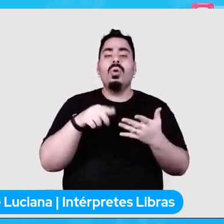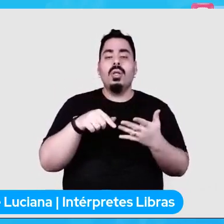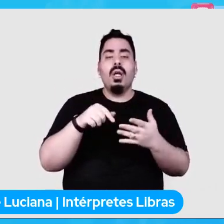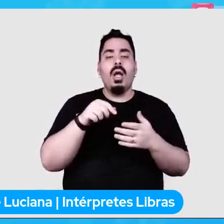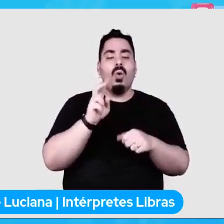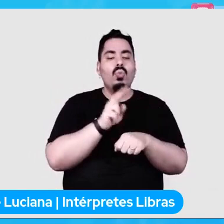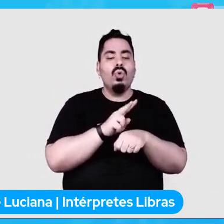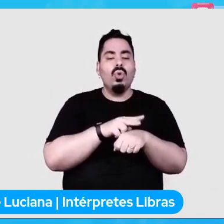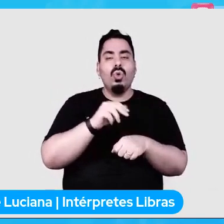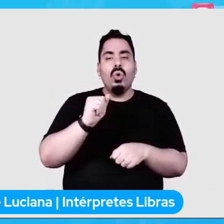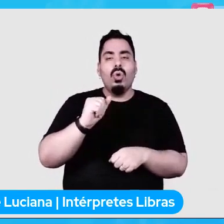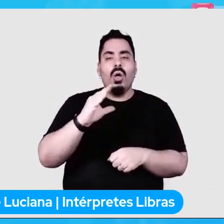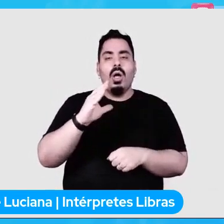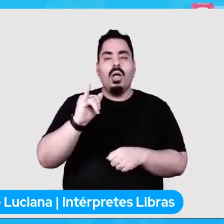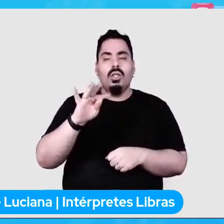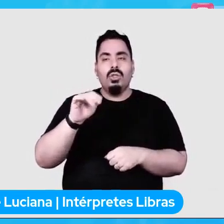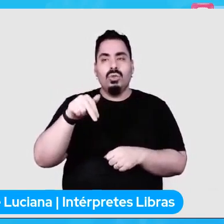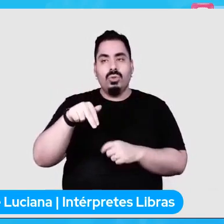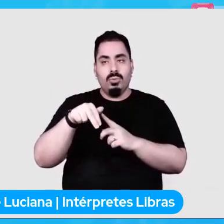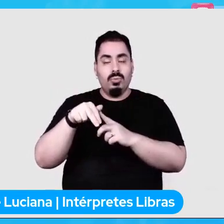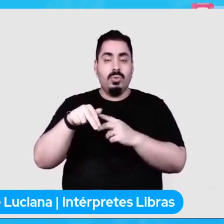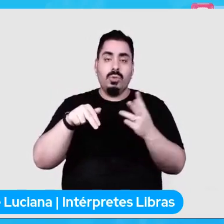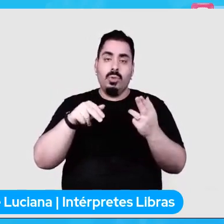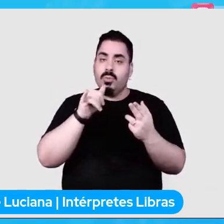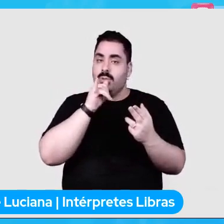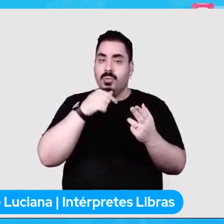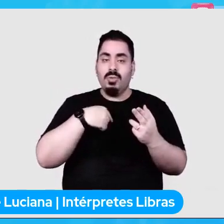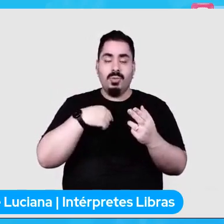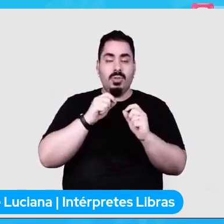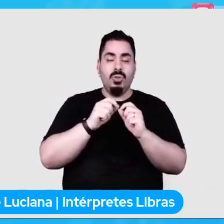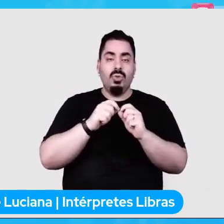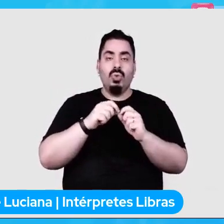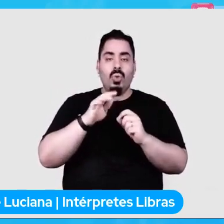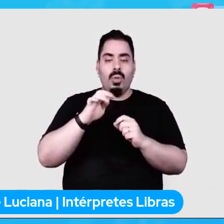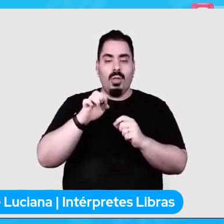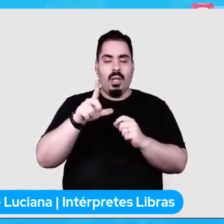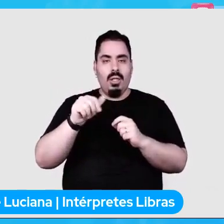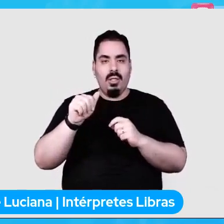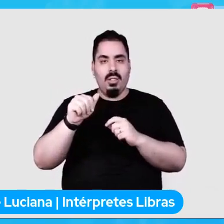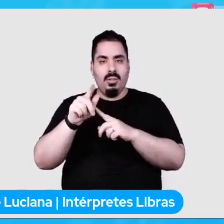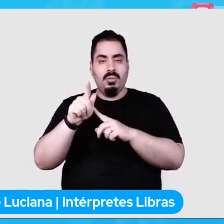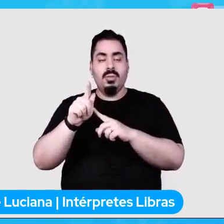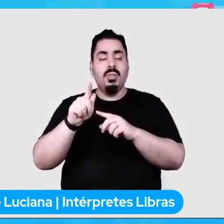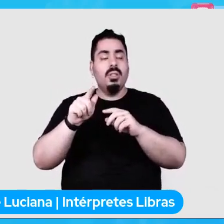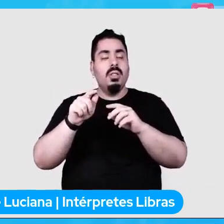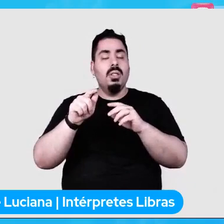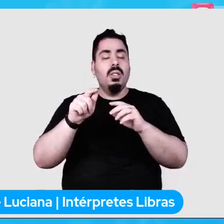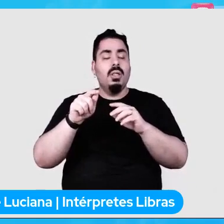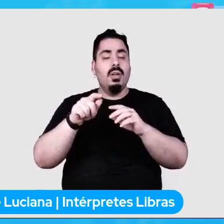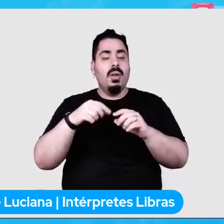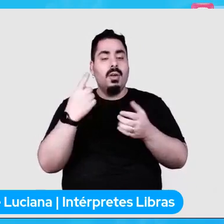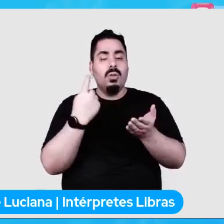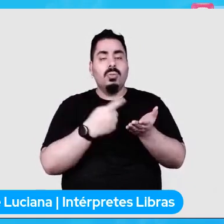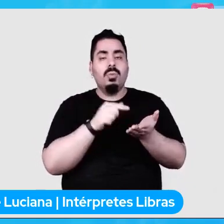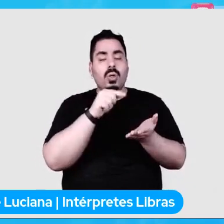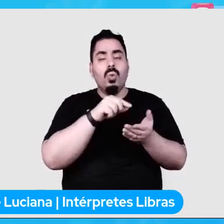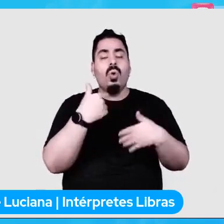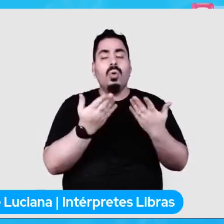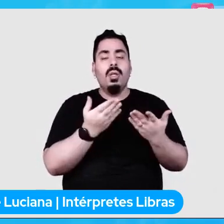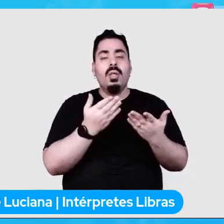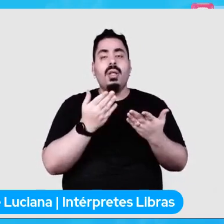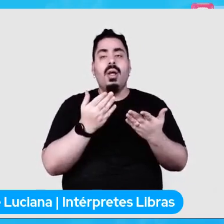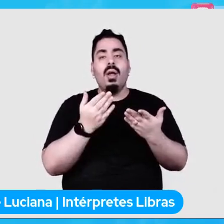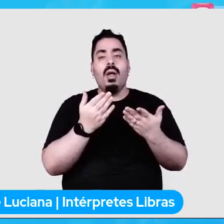no caso como eu fiz com telegram né que eu defini o token defini o recipient e definir a actionzinha lá embaixo então para algumas